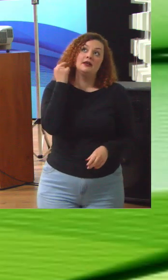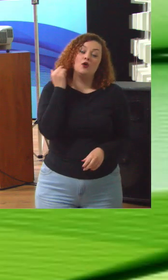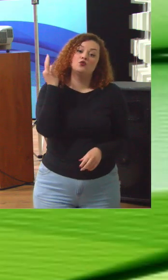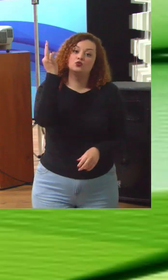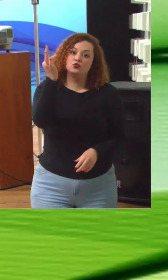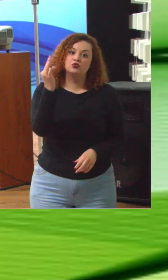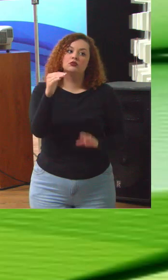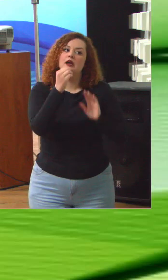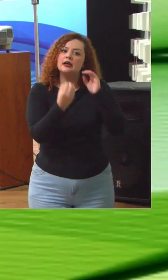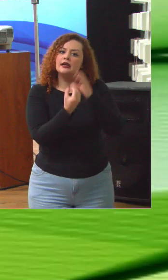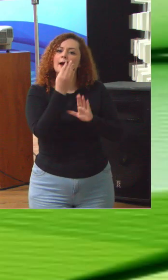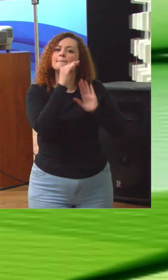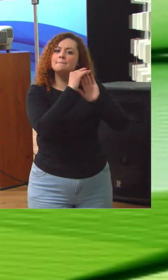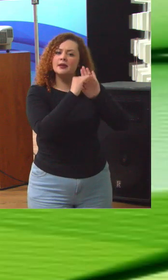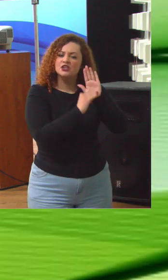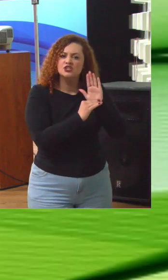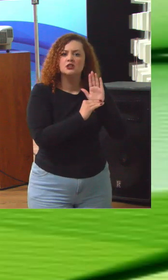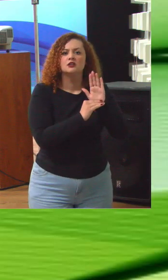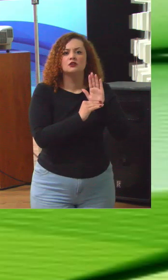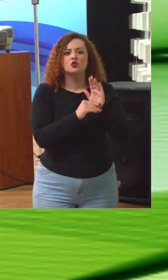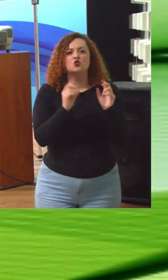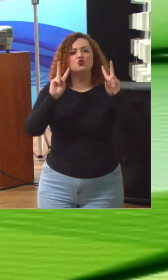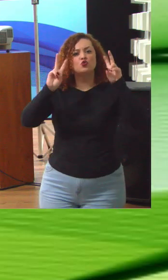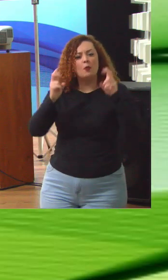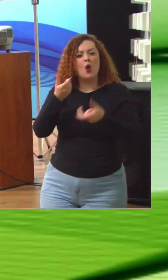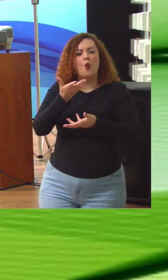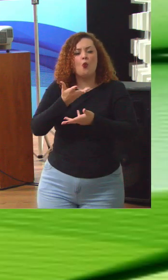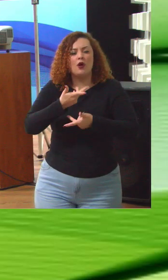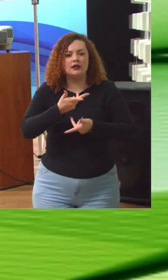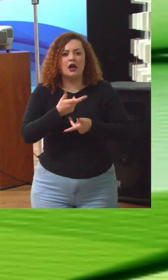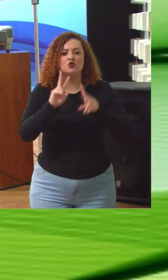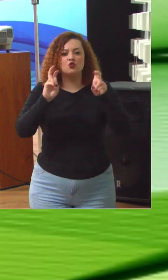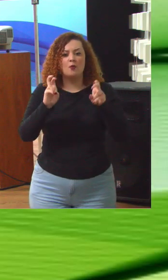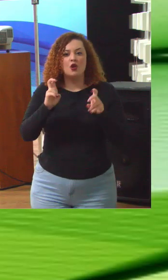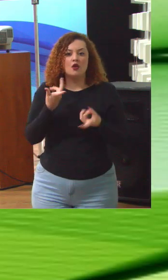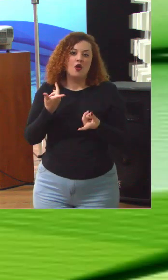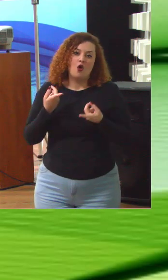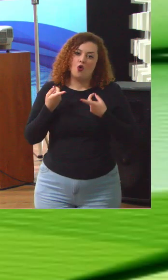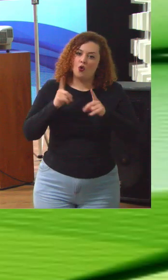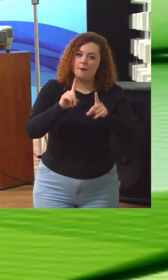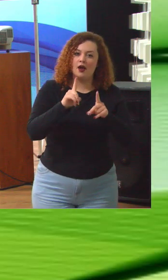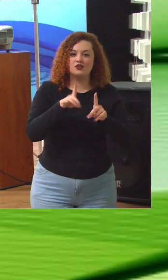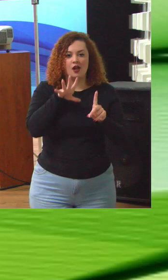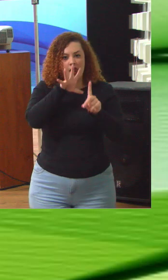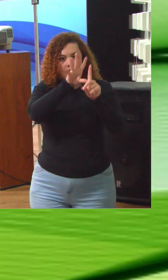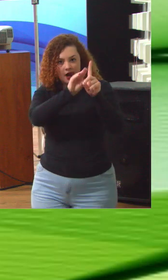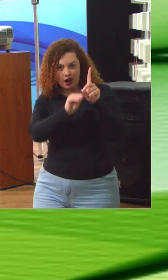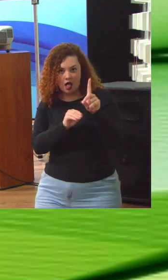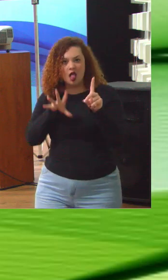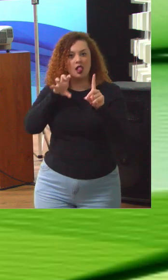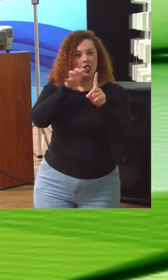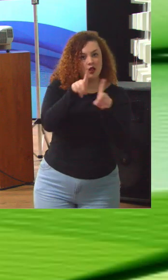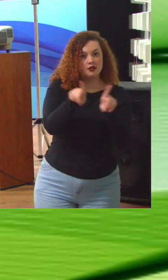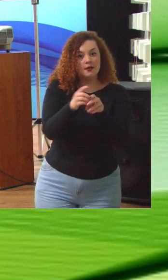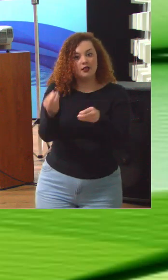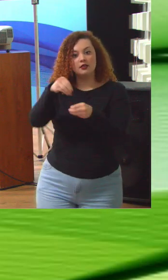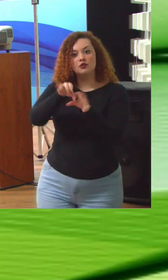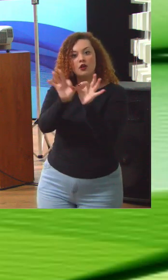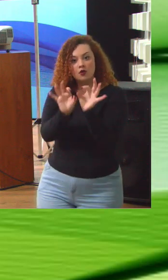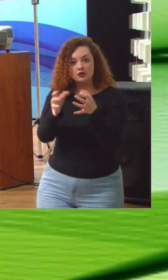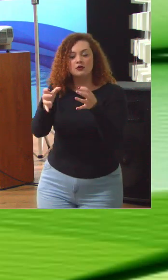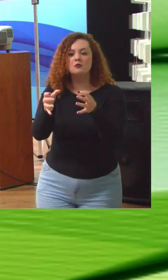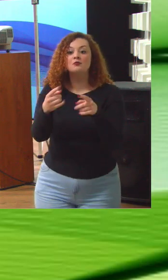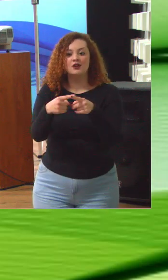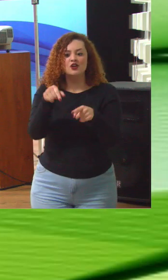sobre a qualidade do processo de combate ao assédio dentro das organizações. E assim nós ajudamos as